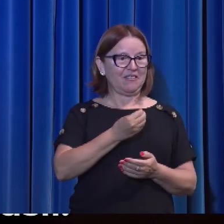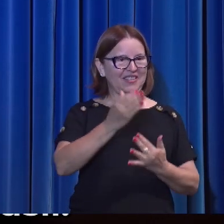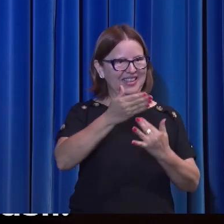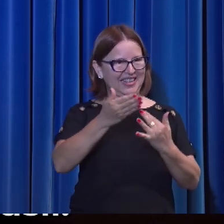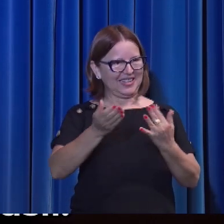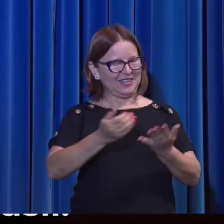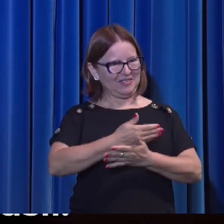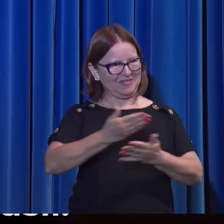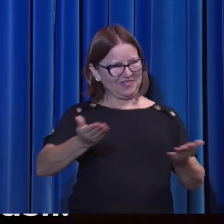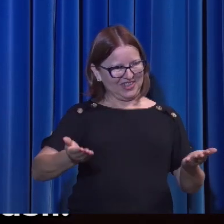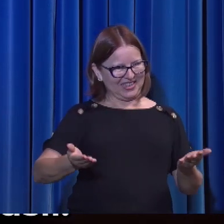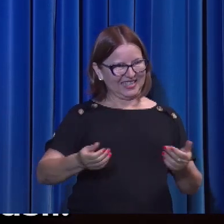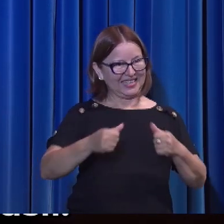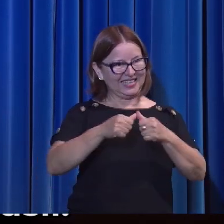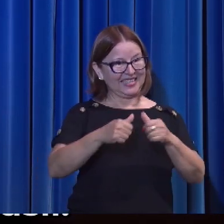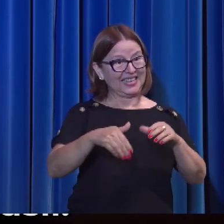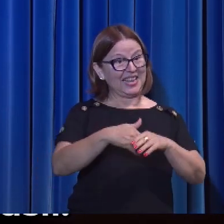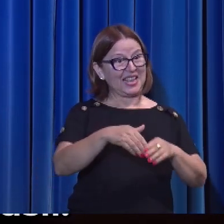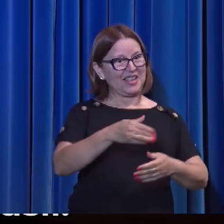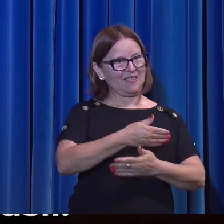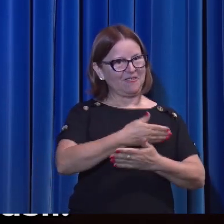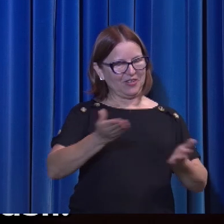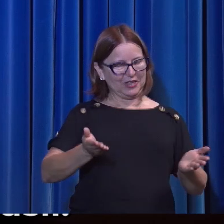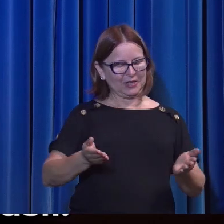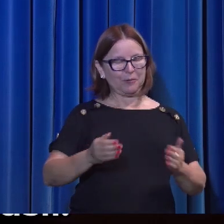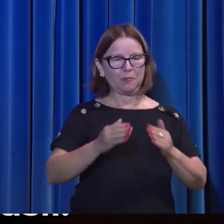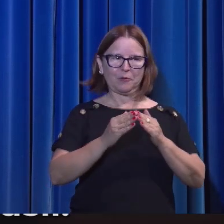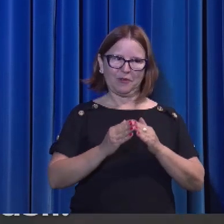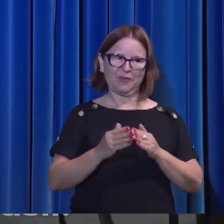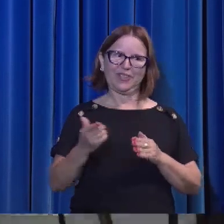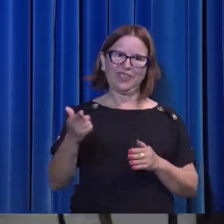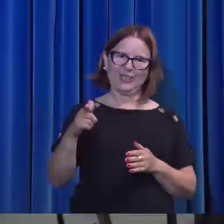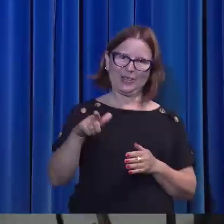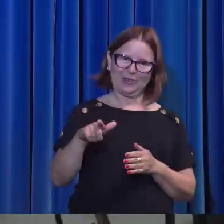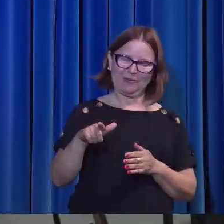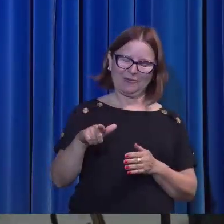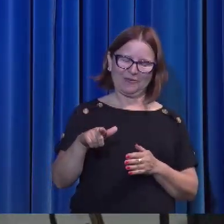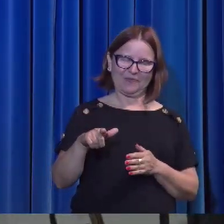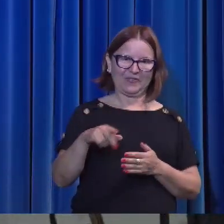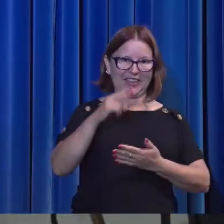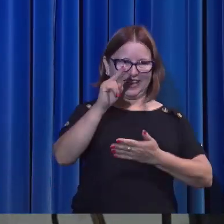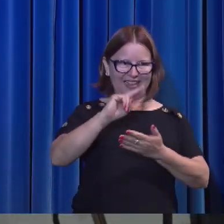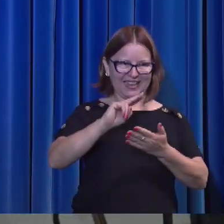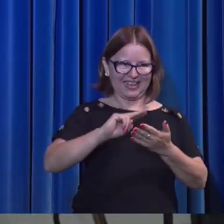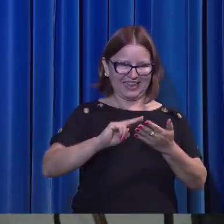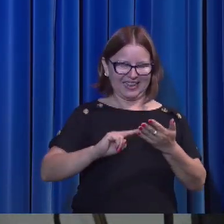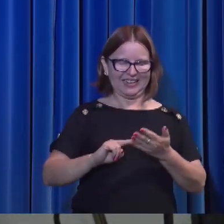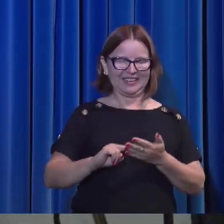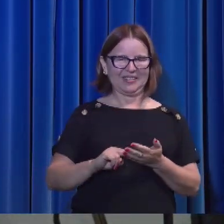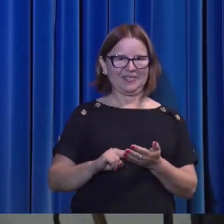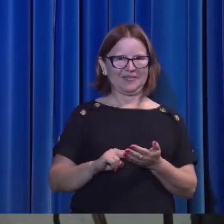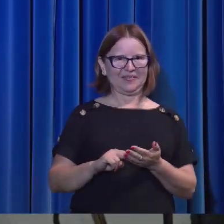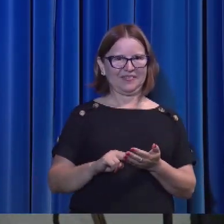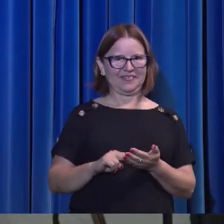Por favor, Vanderlei, Vamos ler os versículos